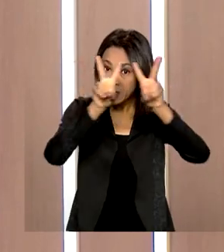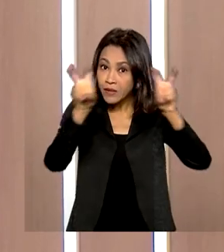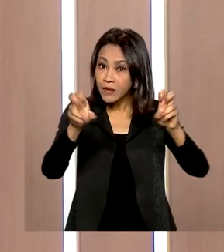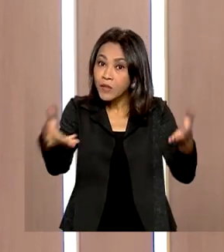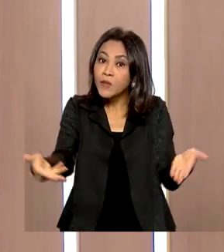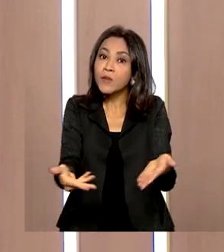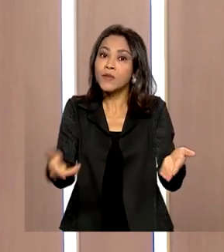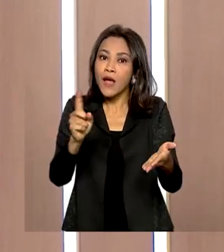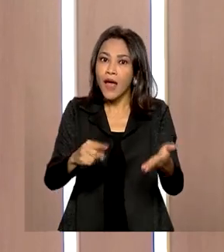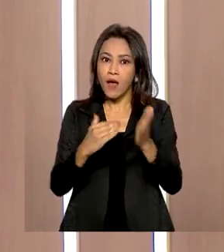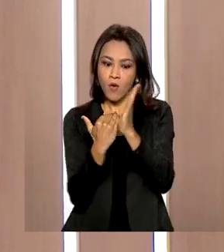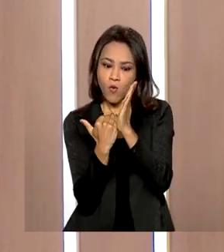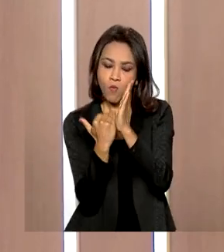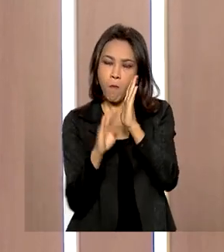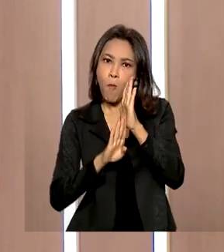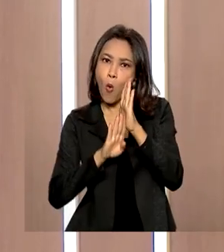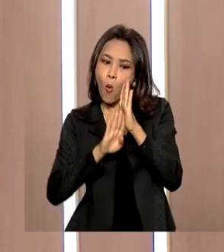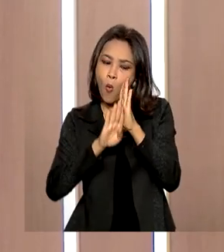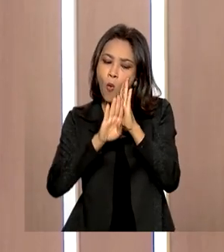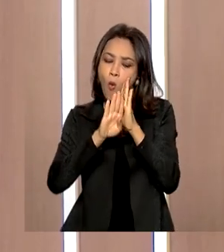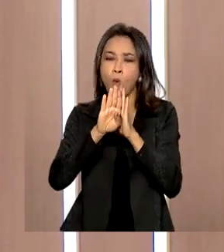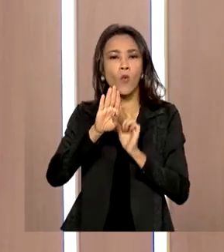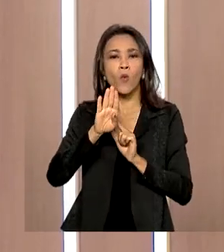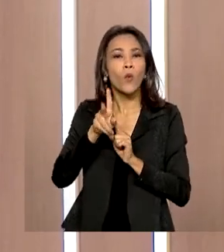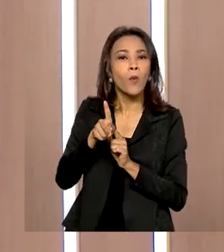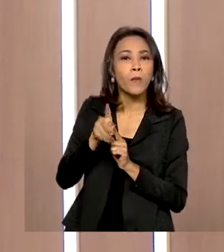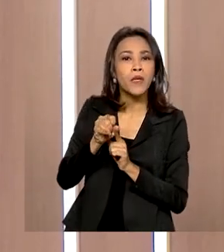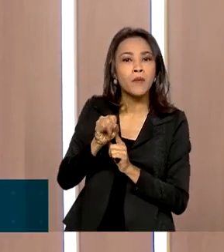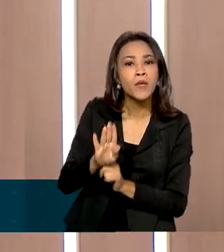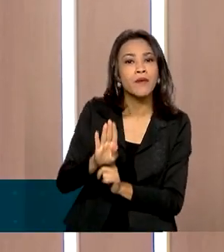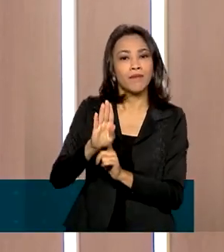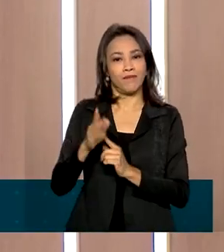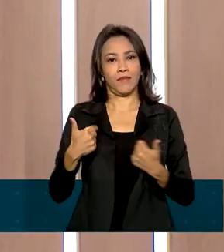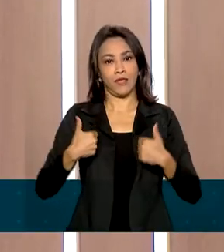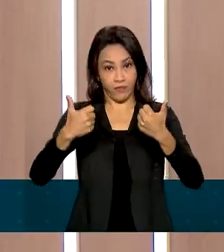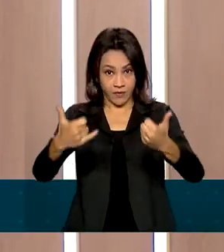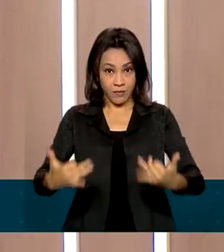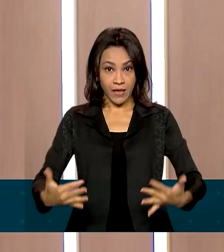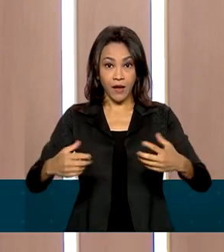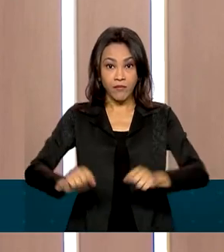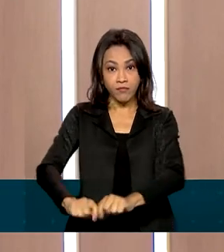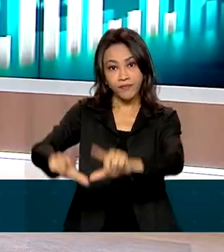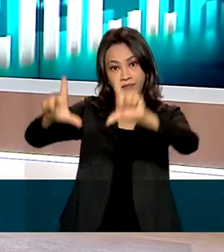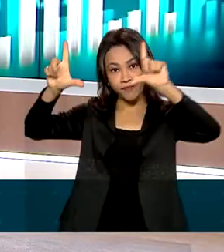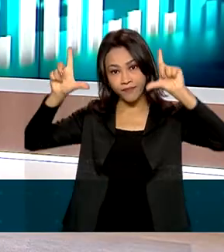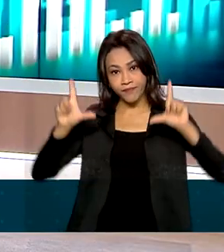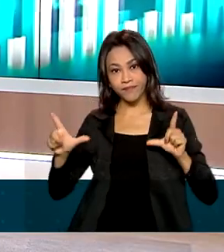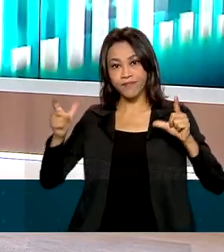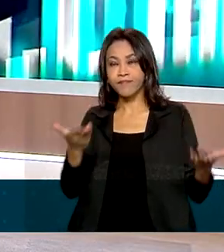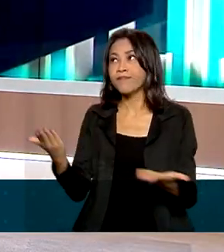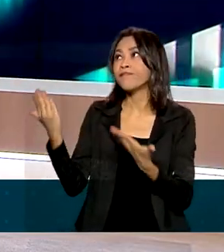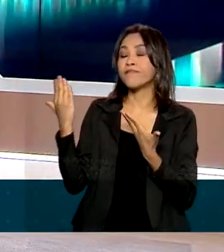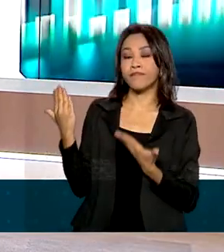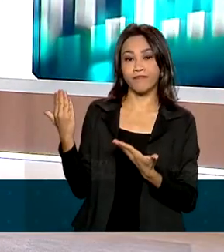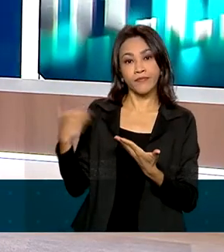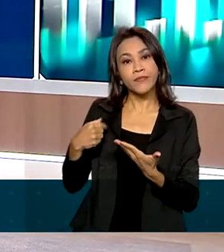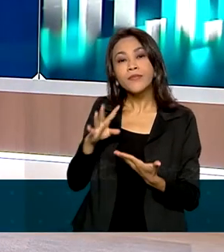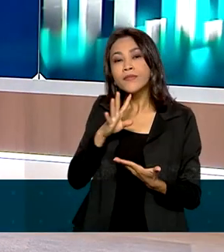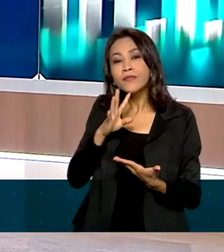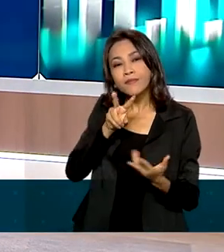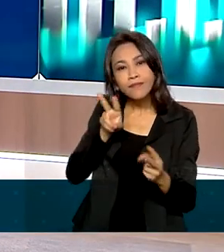hoje é o crescimento do PIB. E para tratar de um assunto tão importante, nós preparamos uma arte elaborada pela nossa equipe para você,